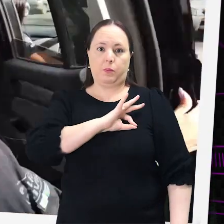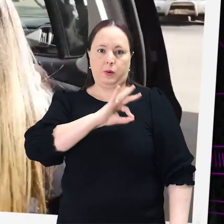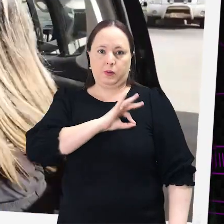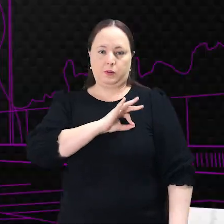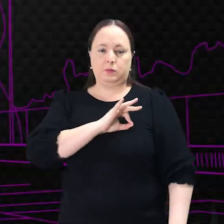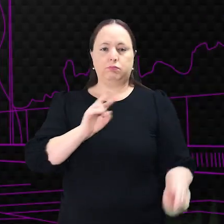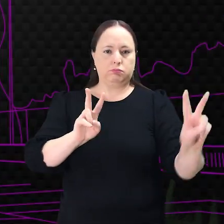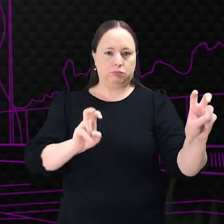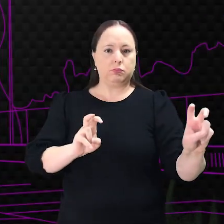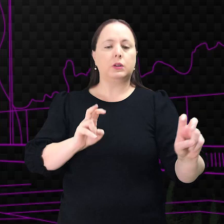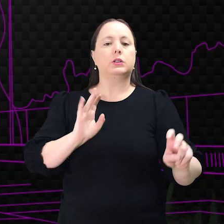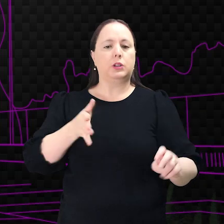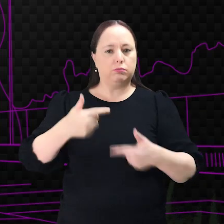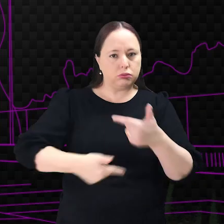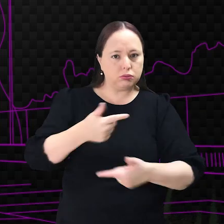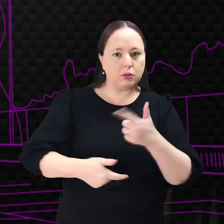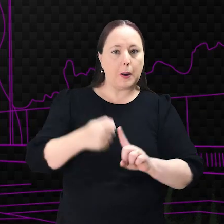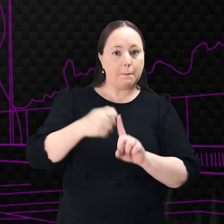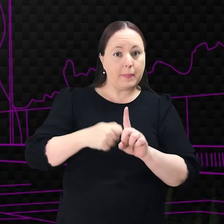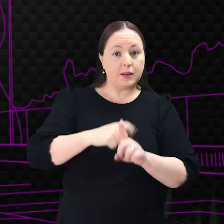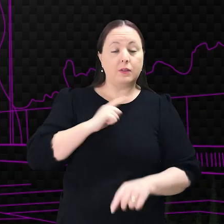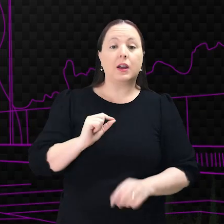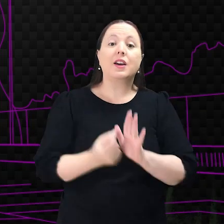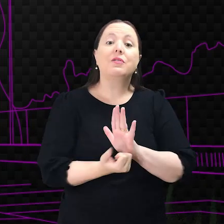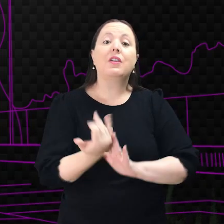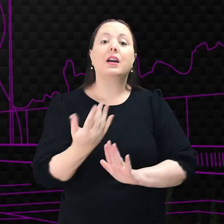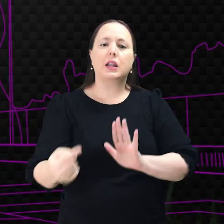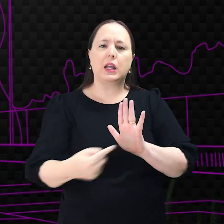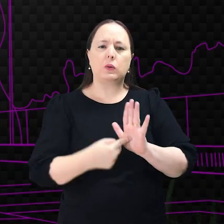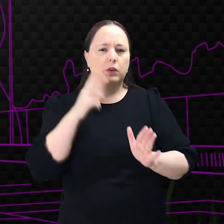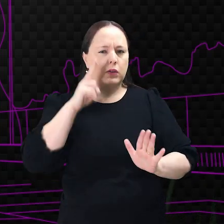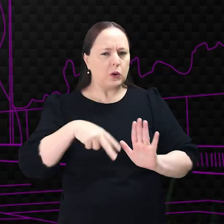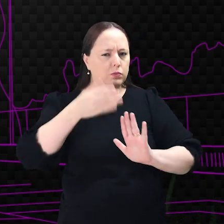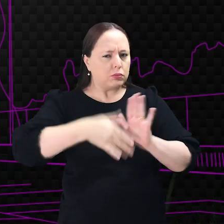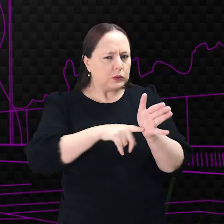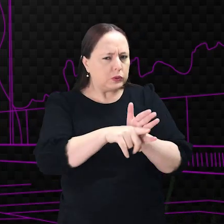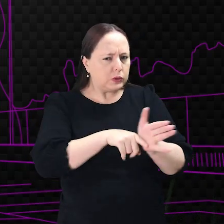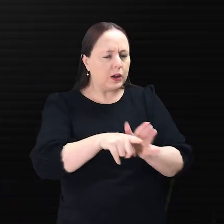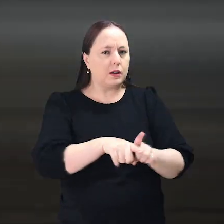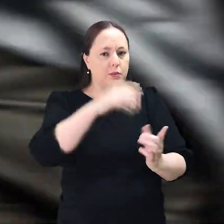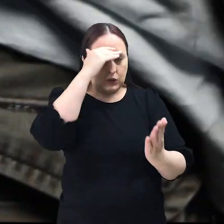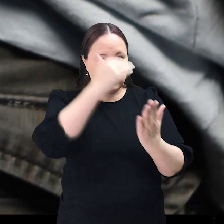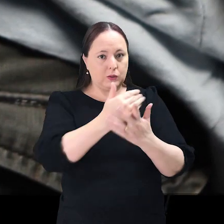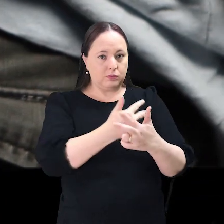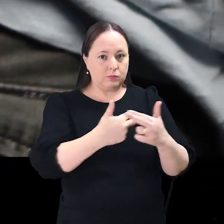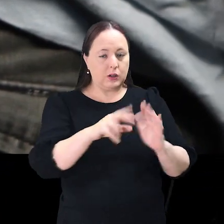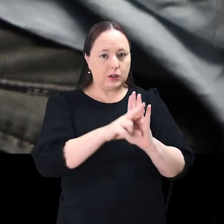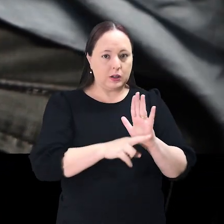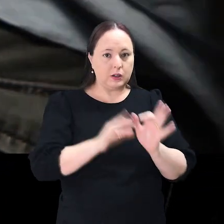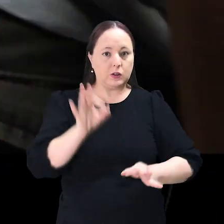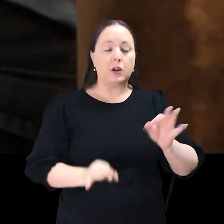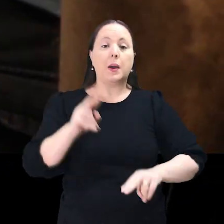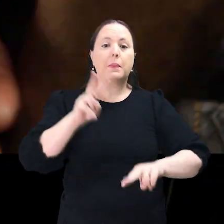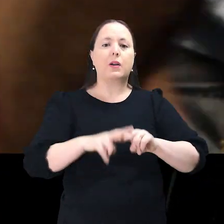Resguardo 2 apurou no último mês uma série de denúncias de agressão, fez cumprir medidas protetivas e prendeu